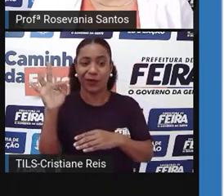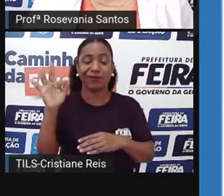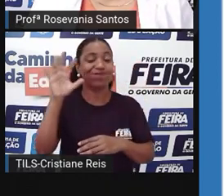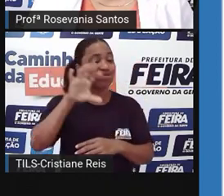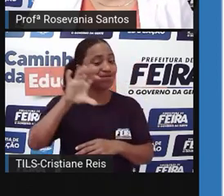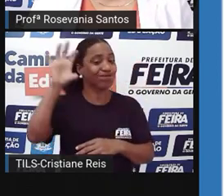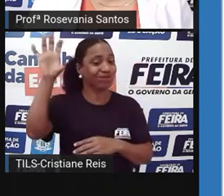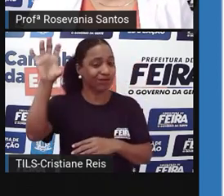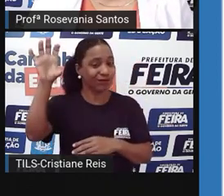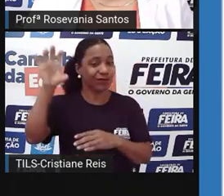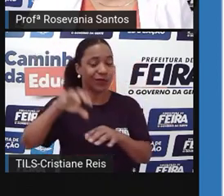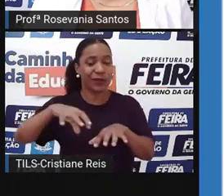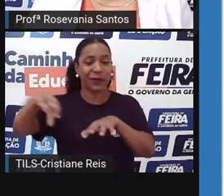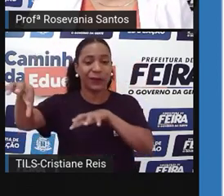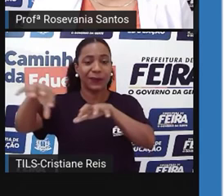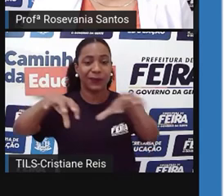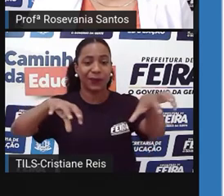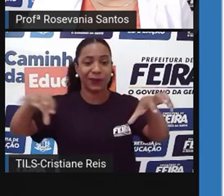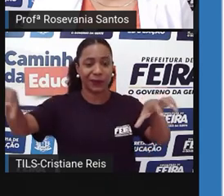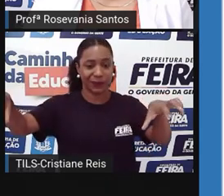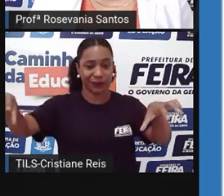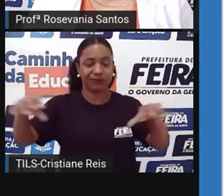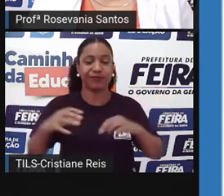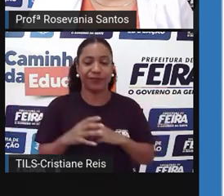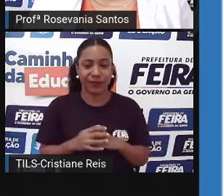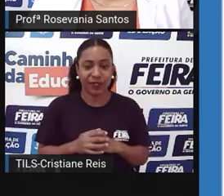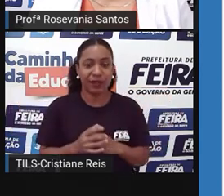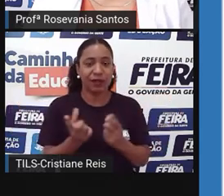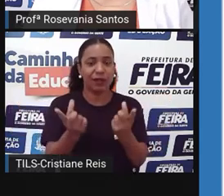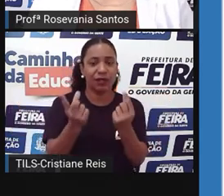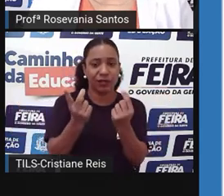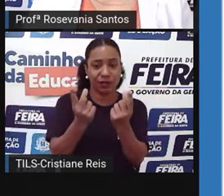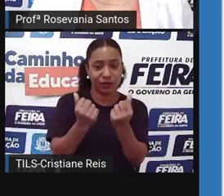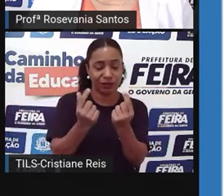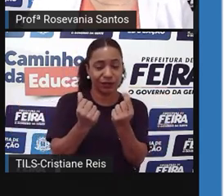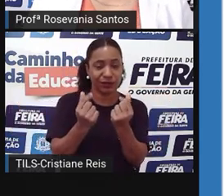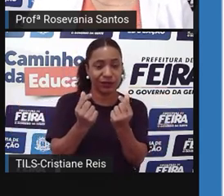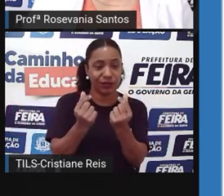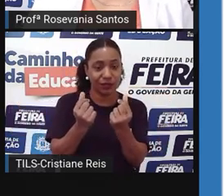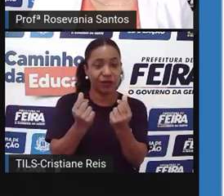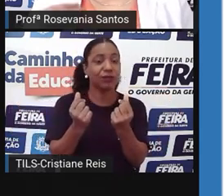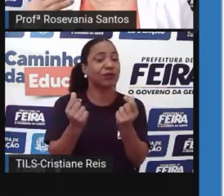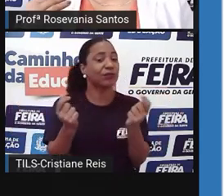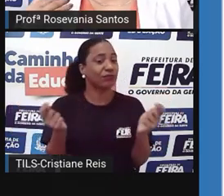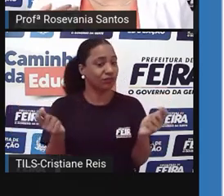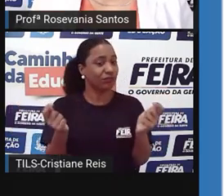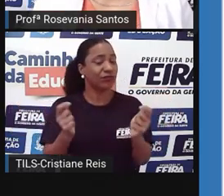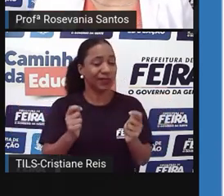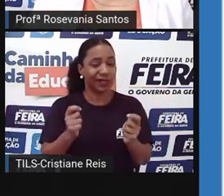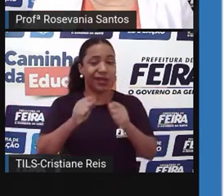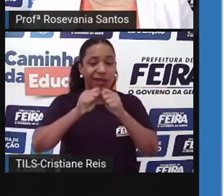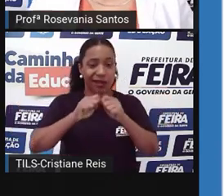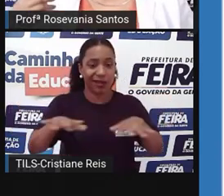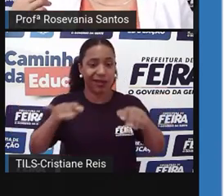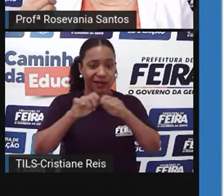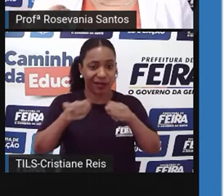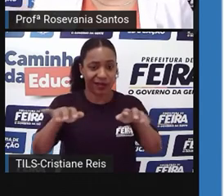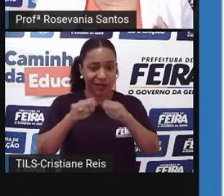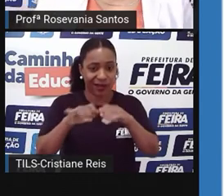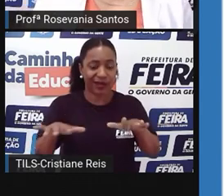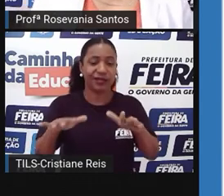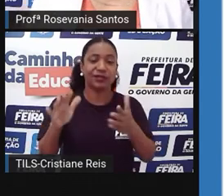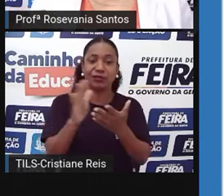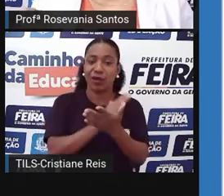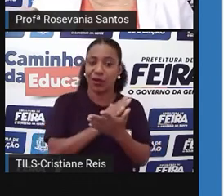bilhões serão destinados a programas ambientais de revitalização do rio, que você sabe que em alguns cantos estão assoreados, foi